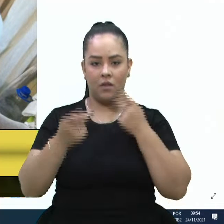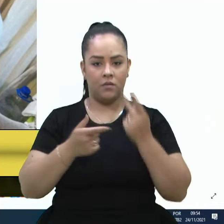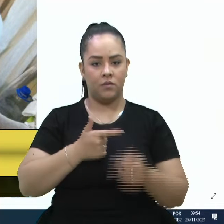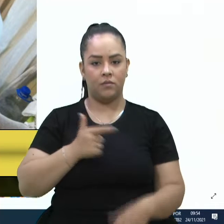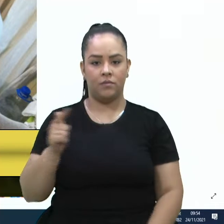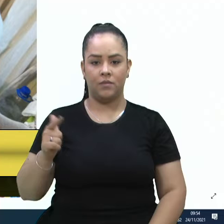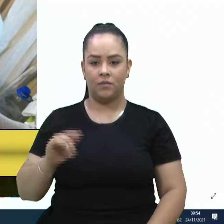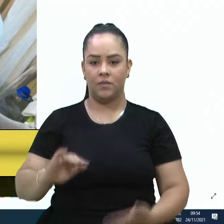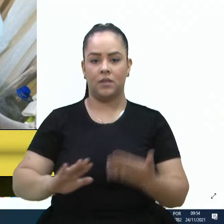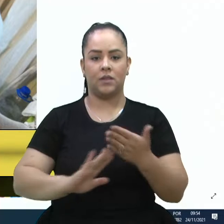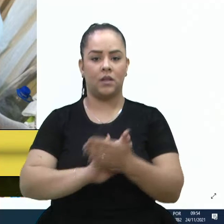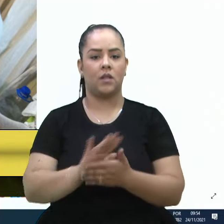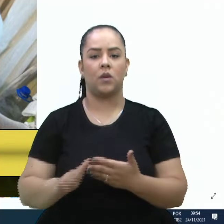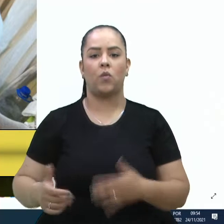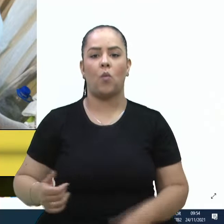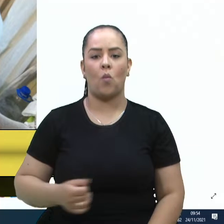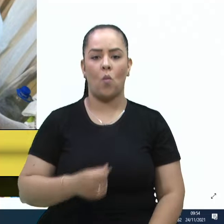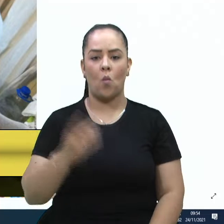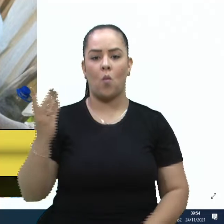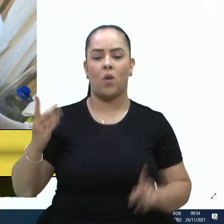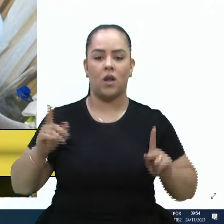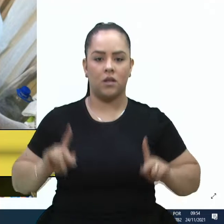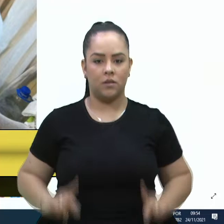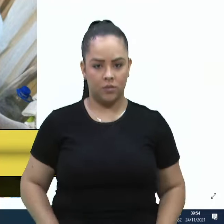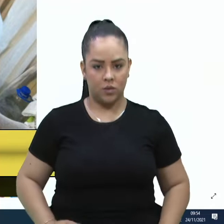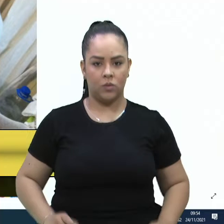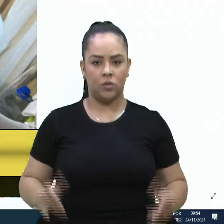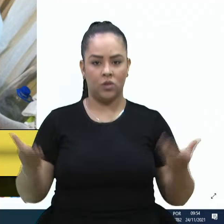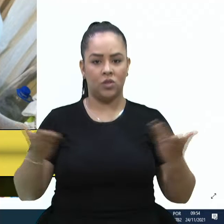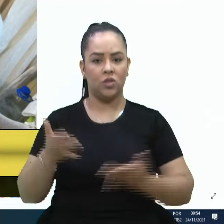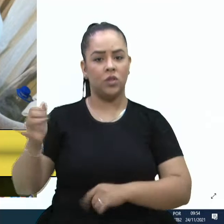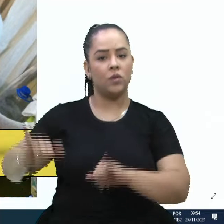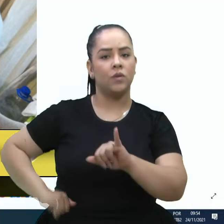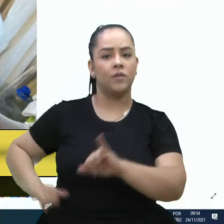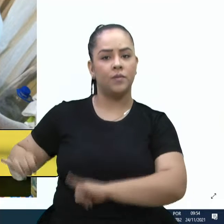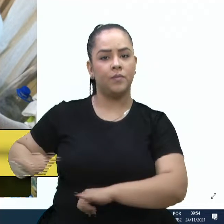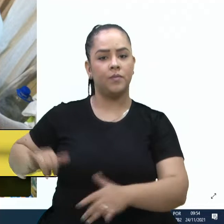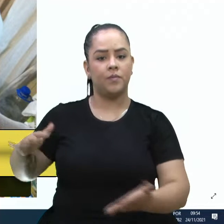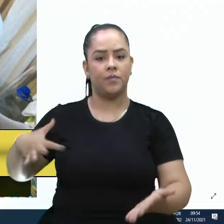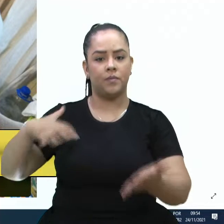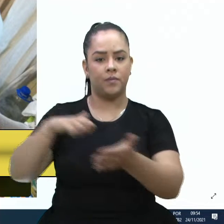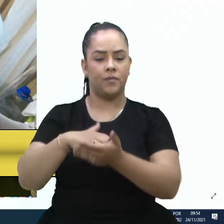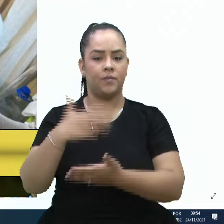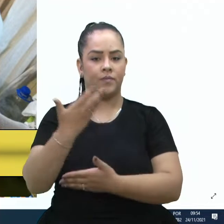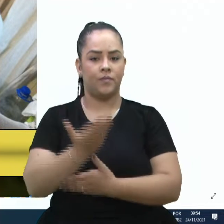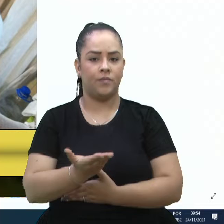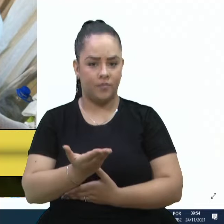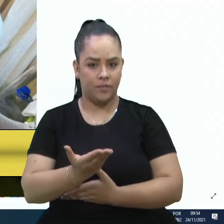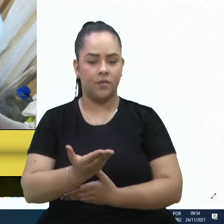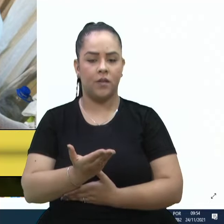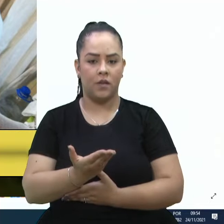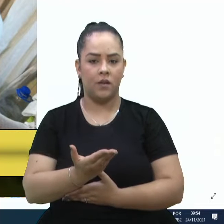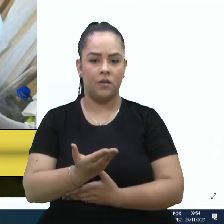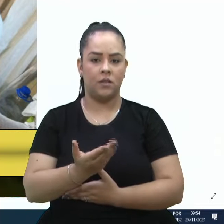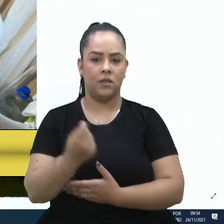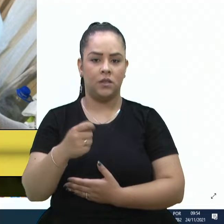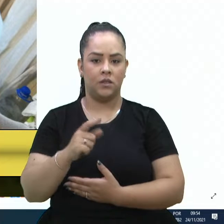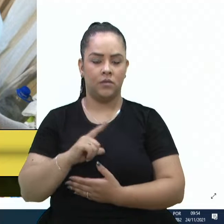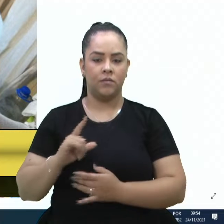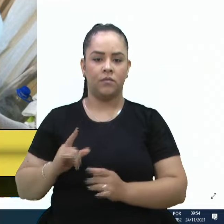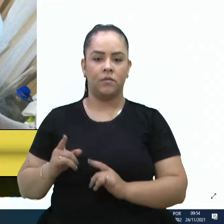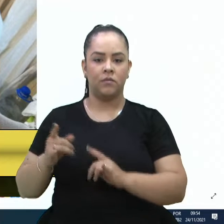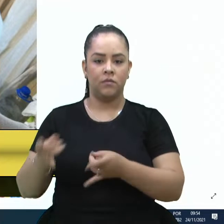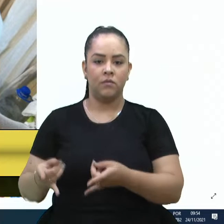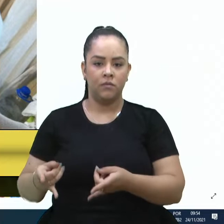estatística quantas pessoas já sofreram acidentes, que estão aí acamados nas suas